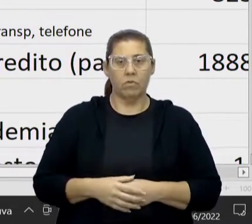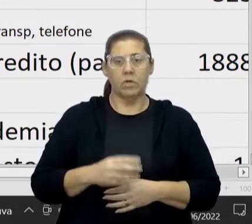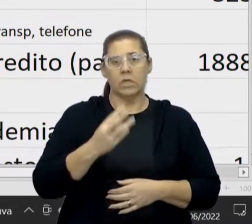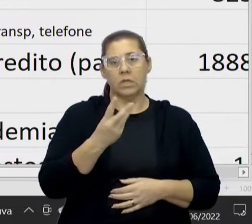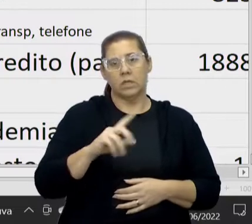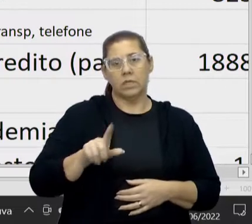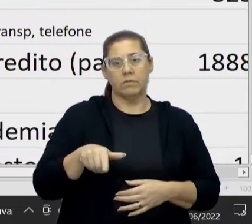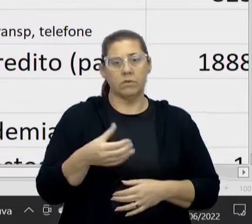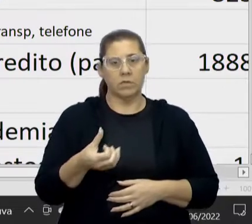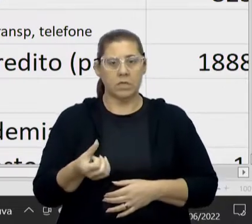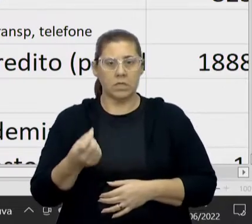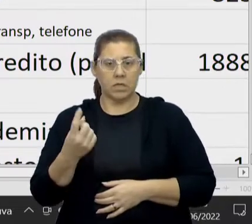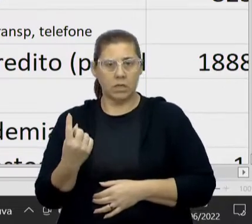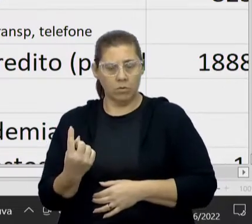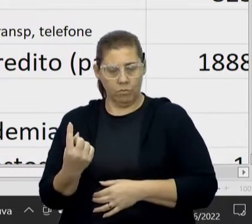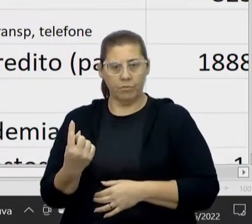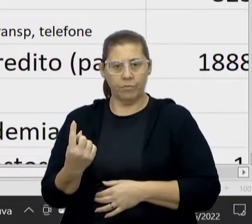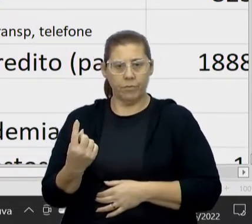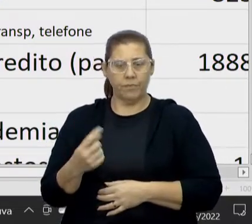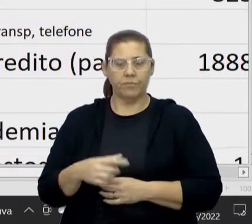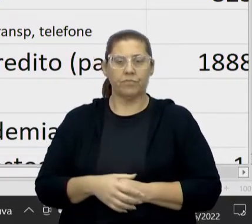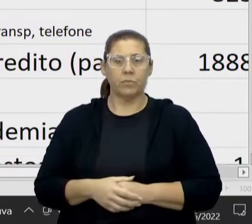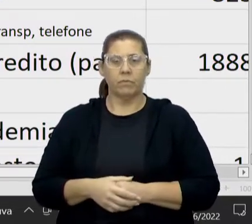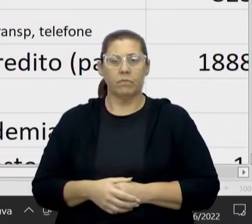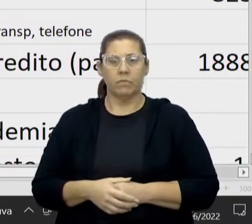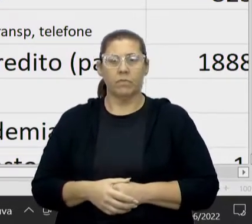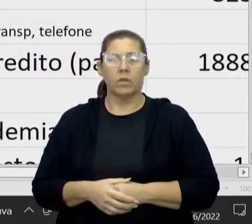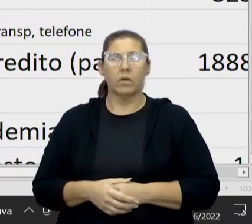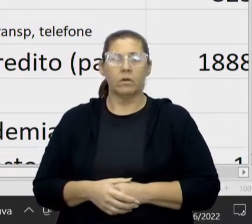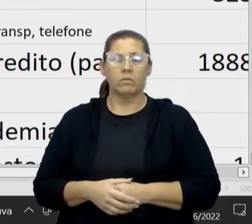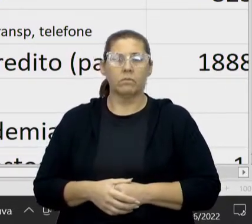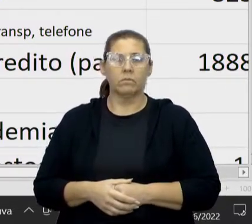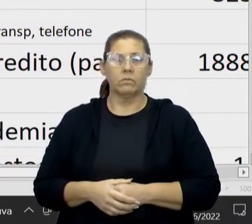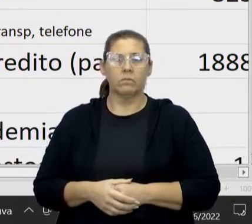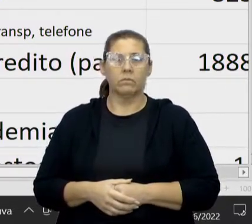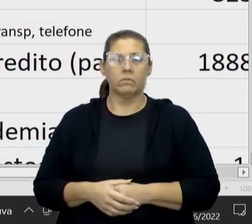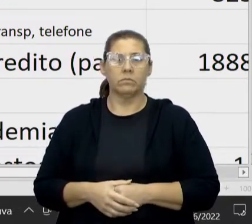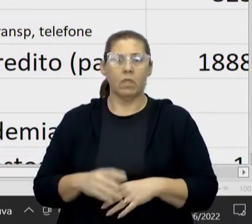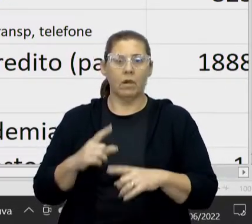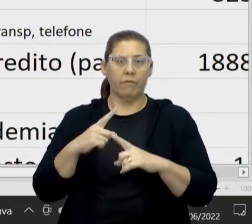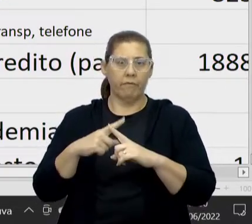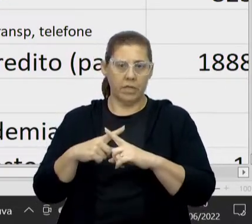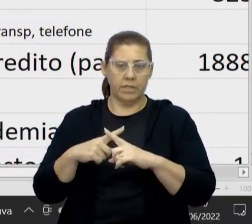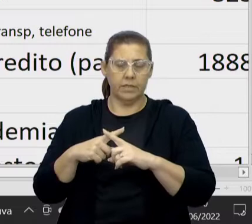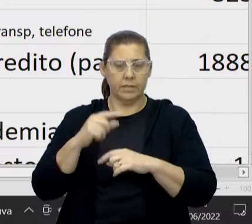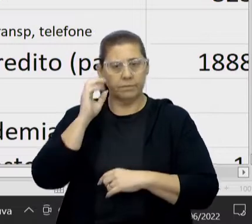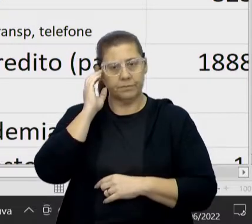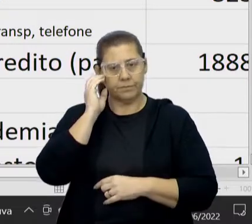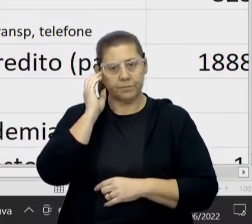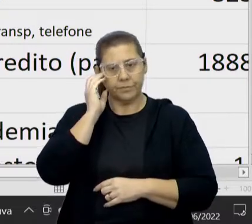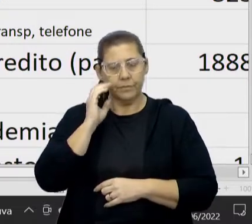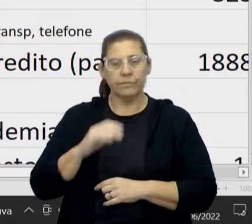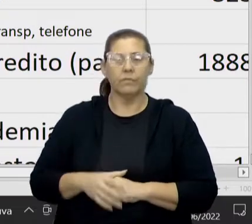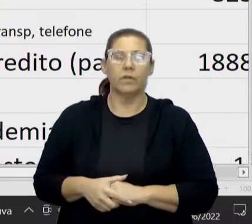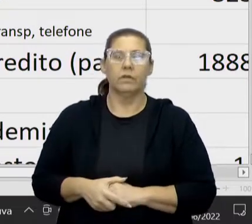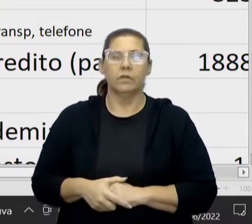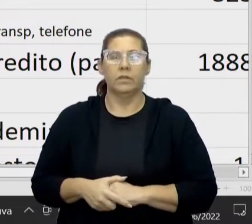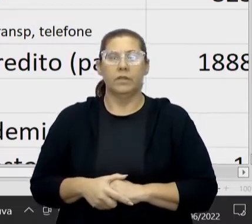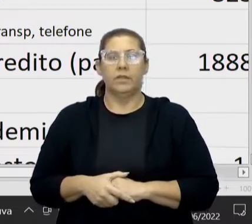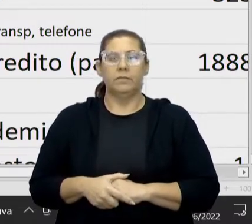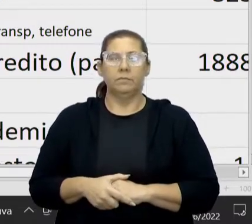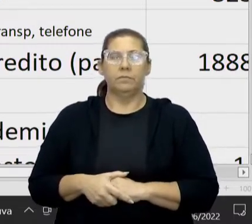,61. É o asterisco, que é o meu vezes. Não pode ser o X, porque o Excel, ele lê o X como uma